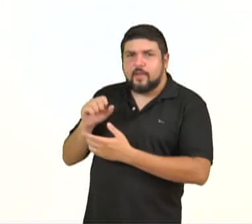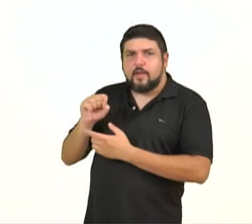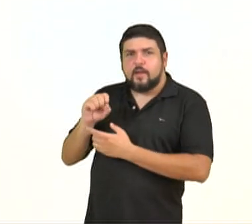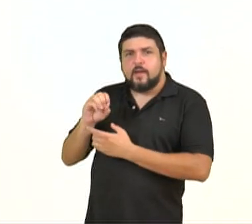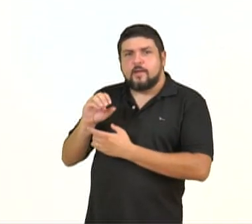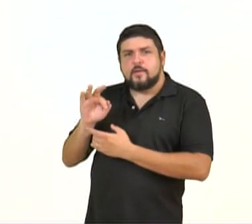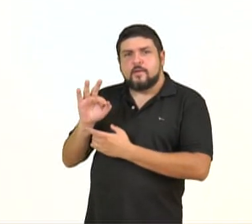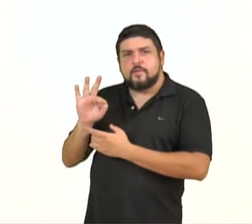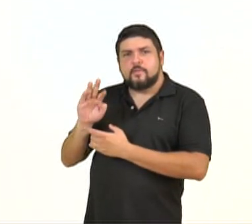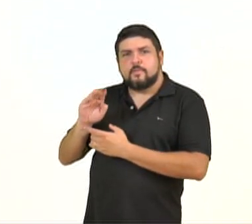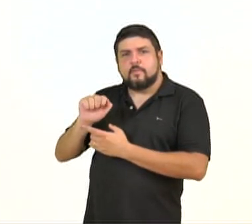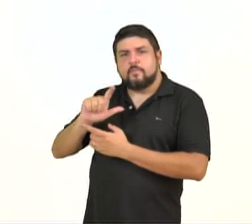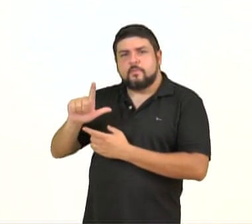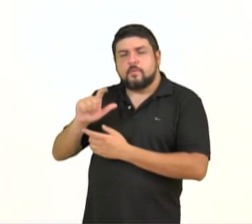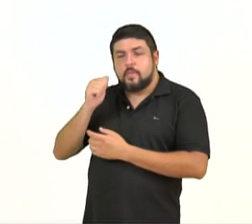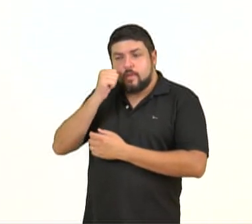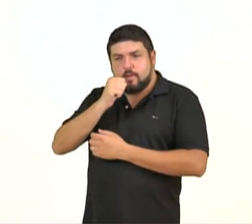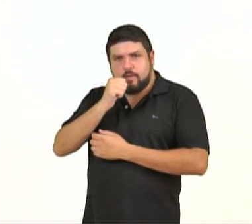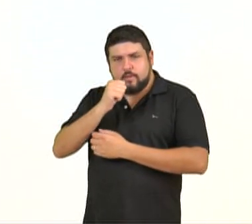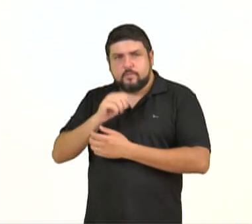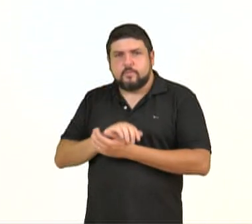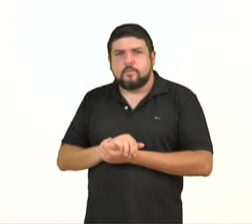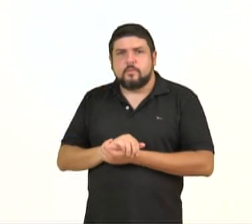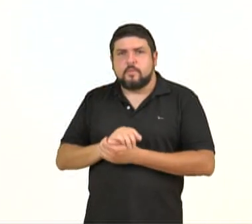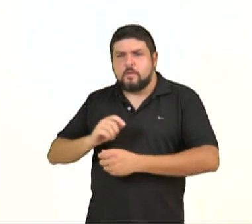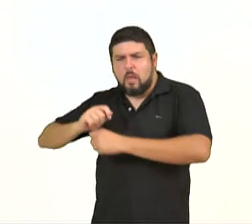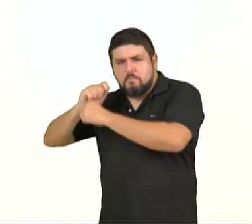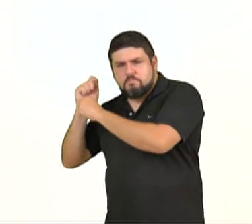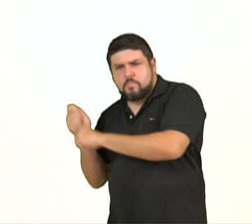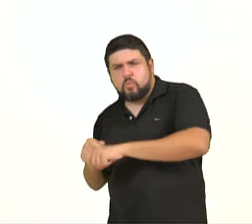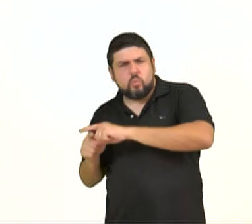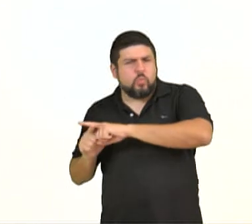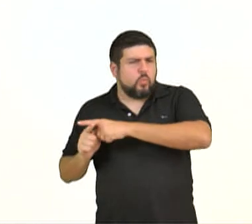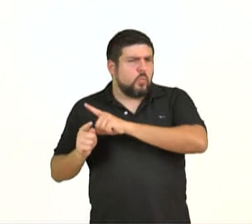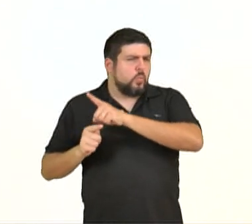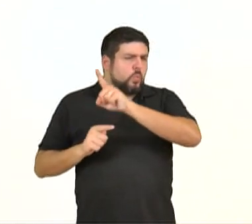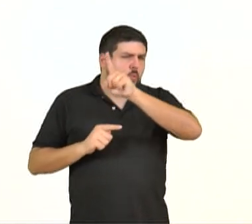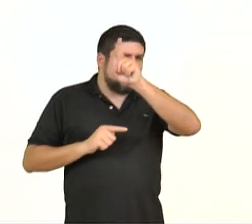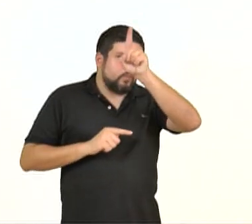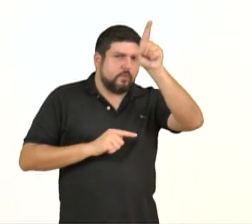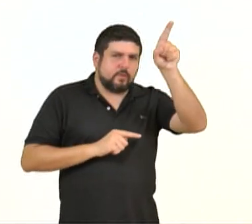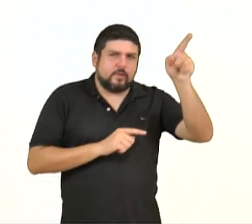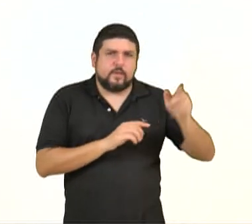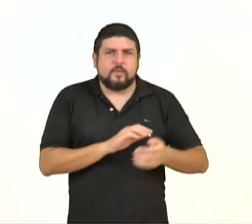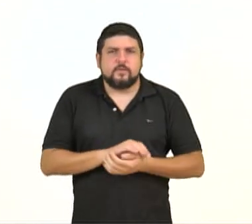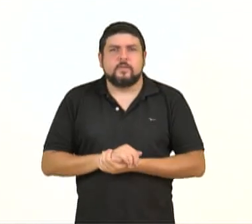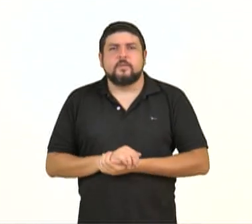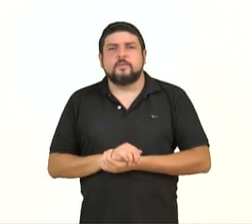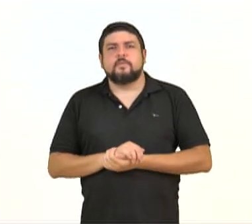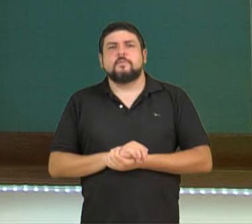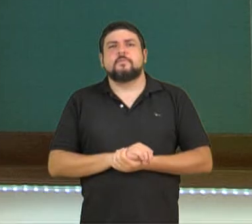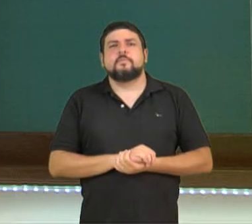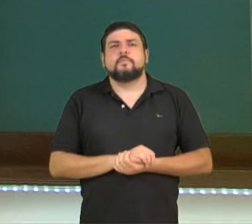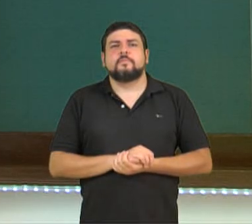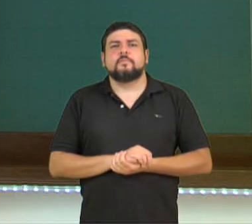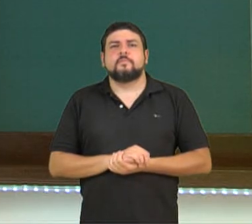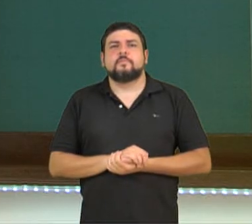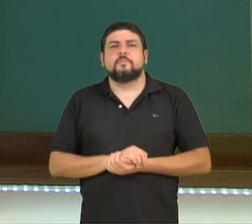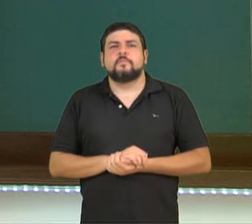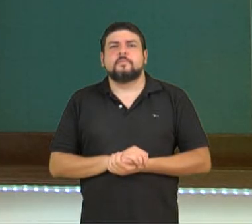mulheres jogando, ela faz uma rebatida, a bola vai lá longe e ela corre lá para as outras bases.